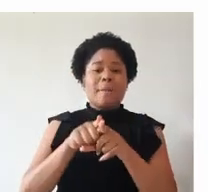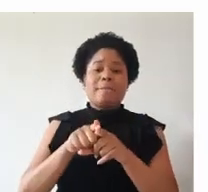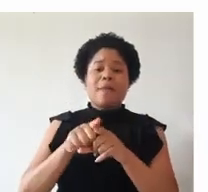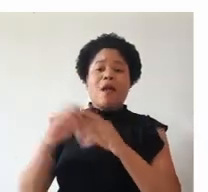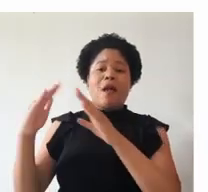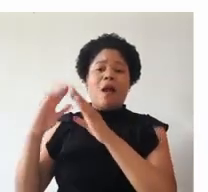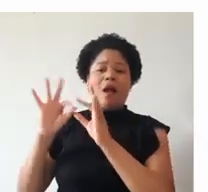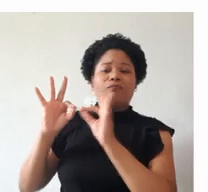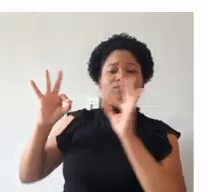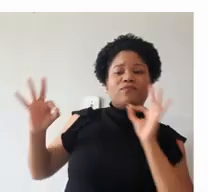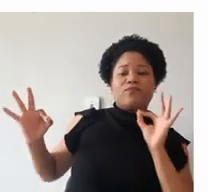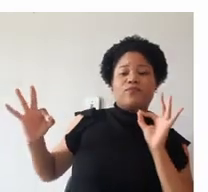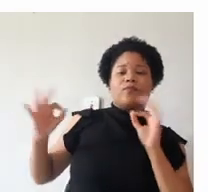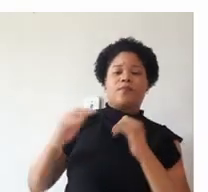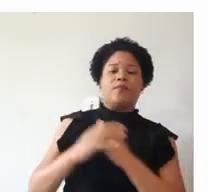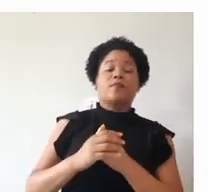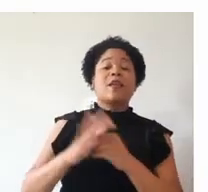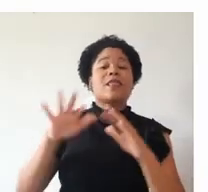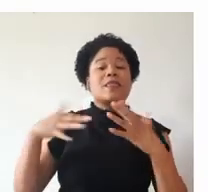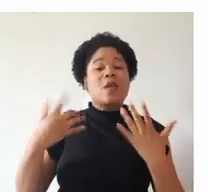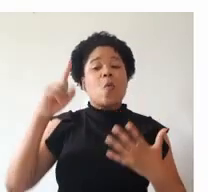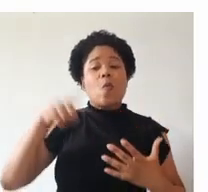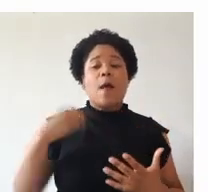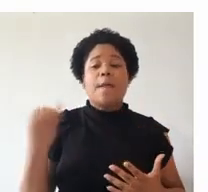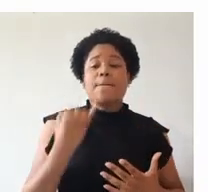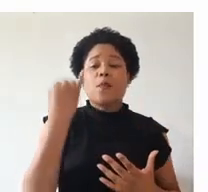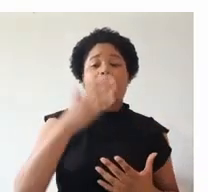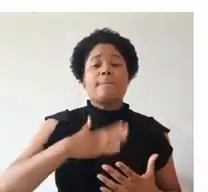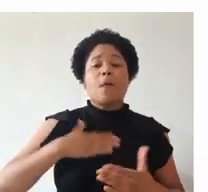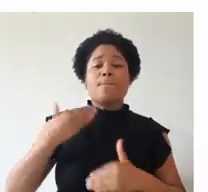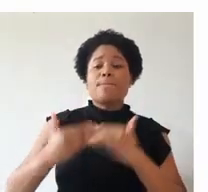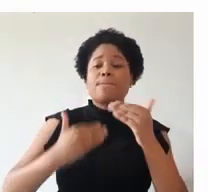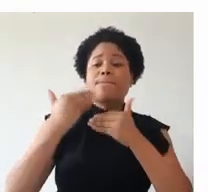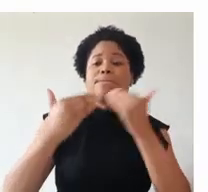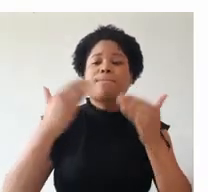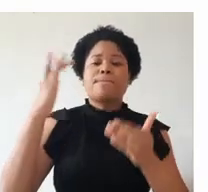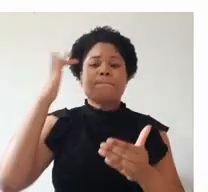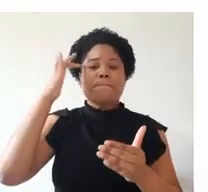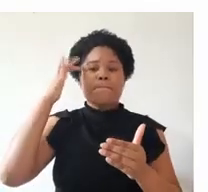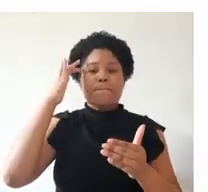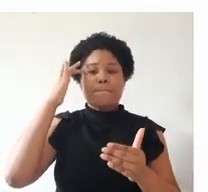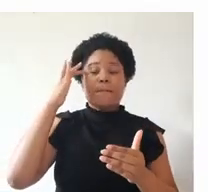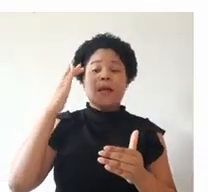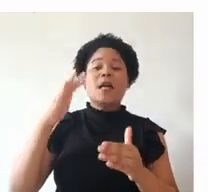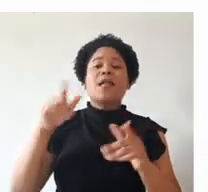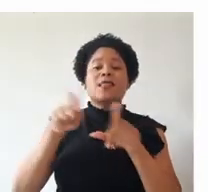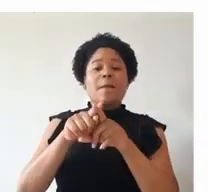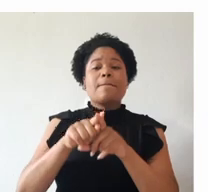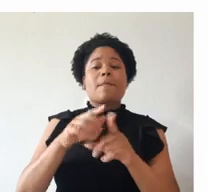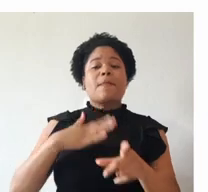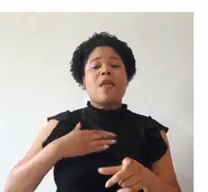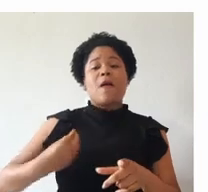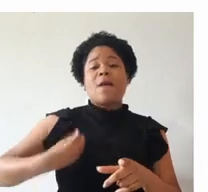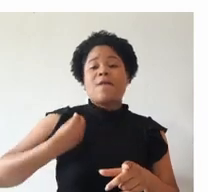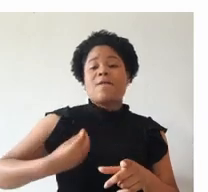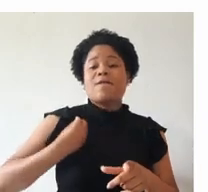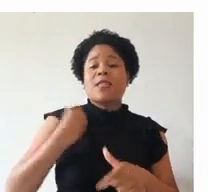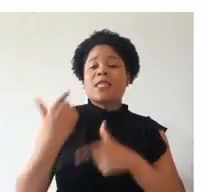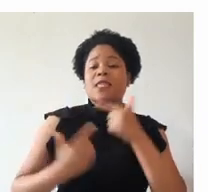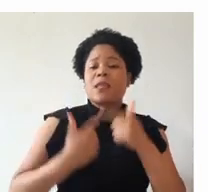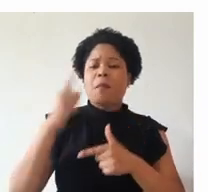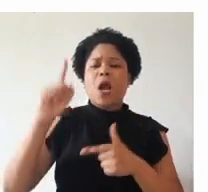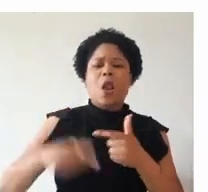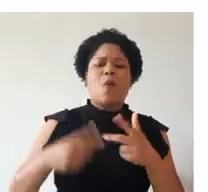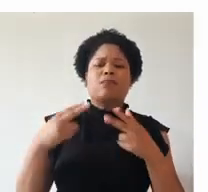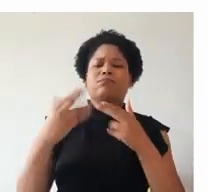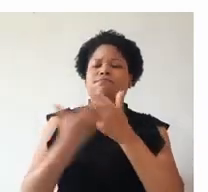longe de casa. Então, isso foi muito importante no meu processo de amadurecimento. Quanto à minha vida profissional, esse curso